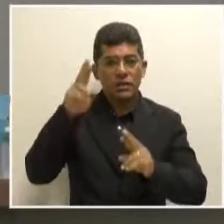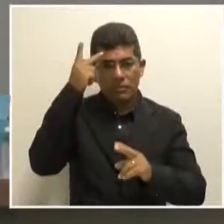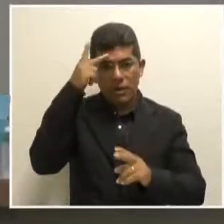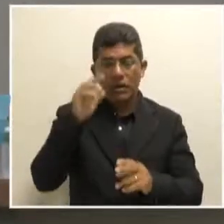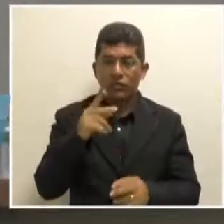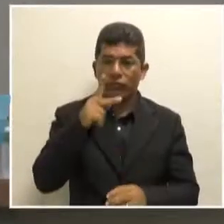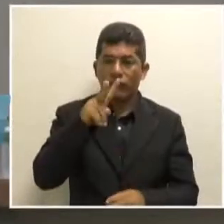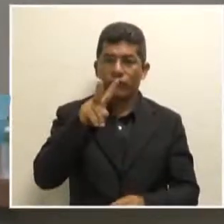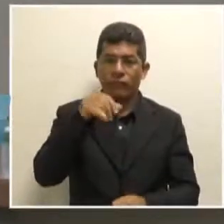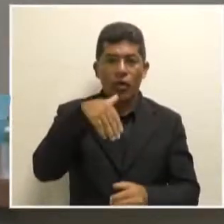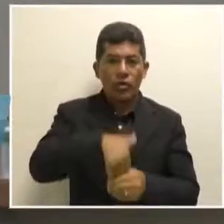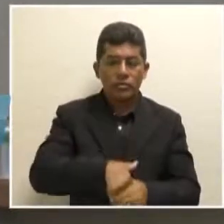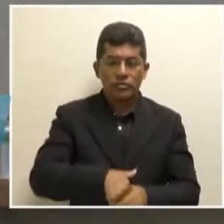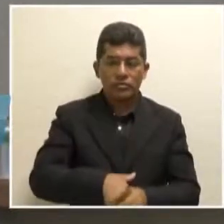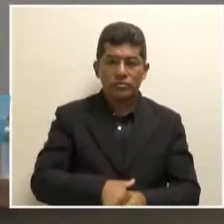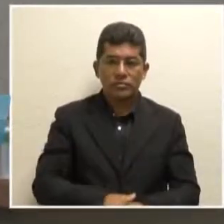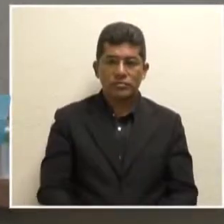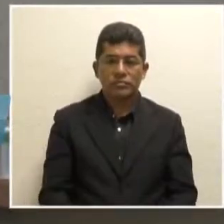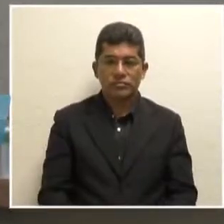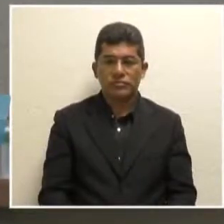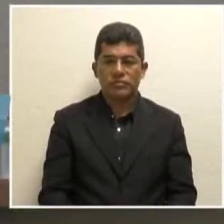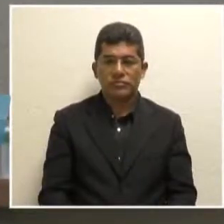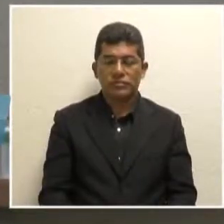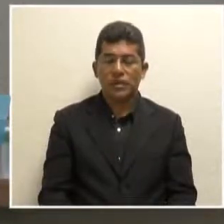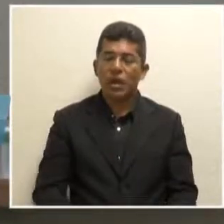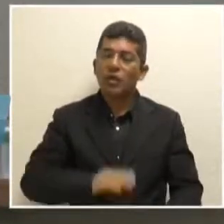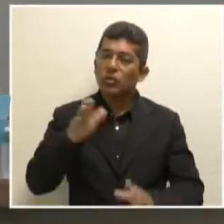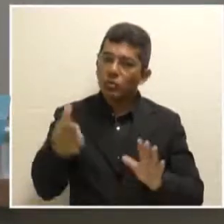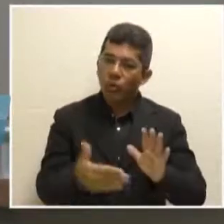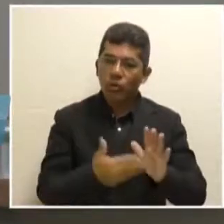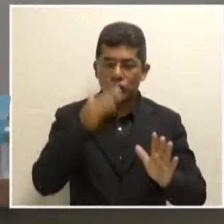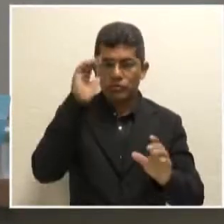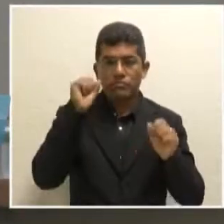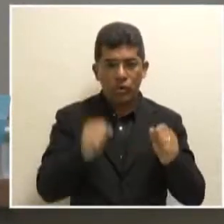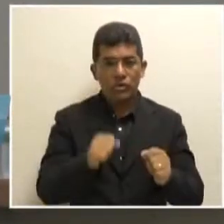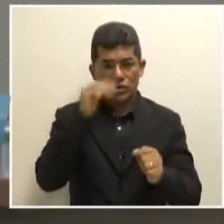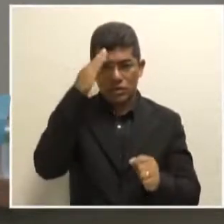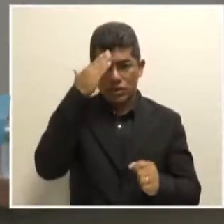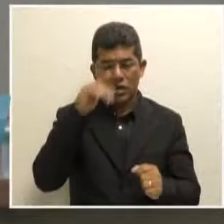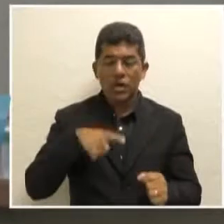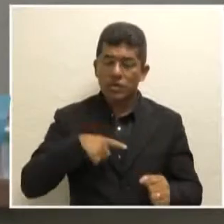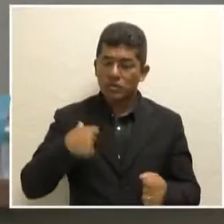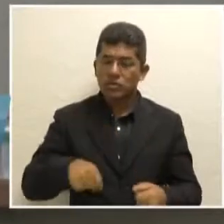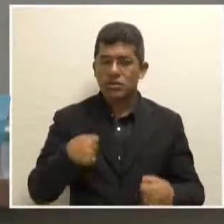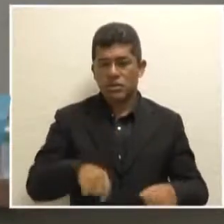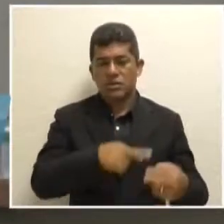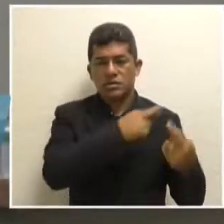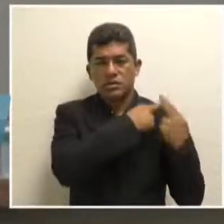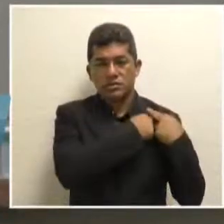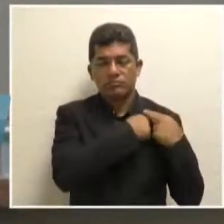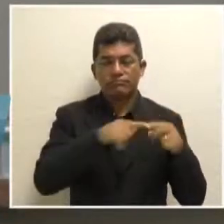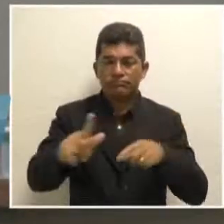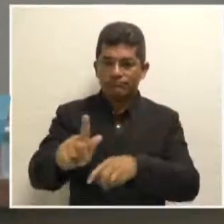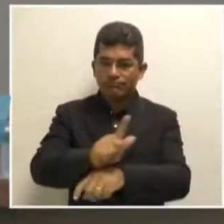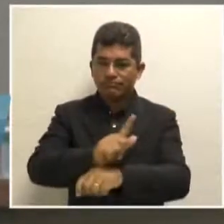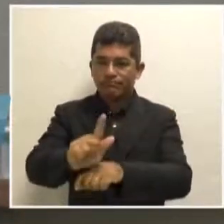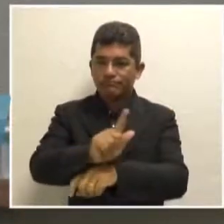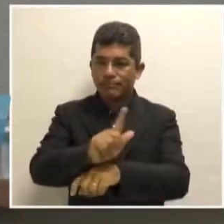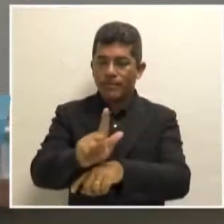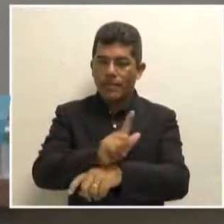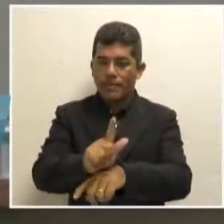voto. É isso que nós queremos, que todos entendam. E nós temos que ter responsabilidade com gestão.